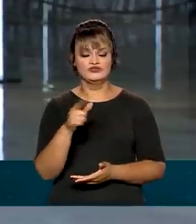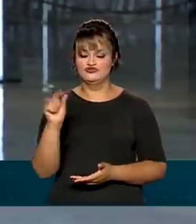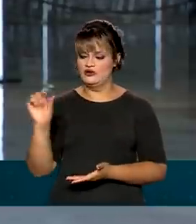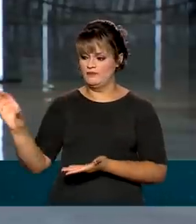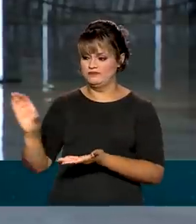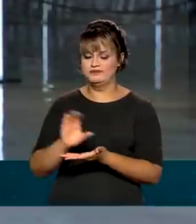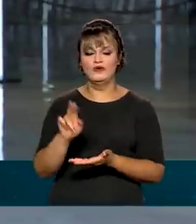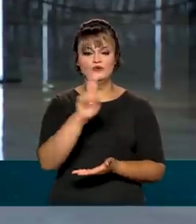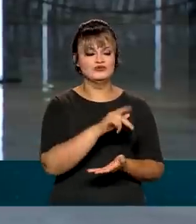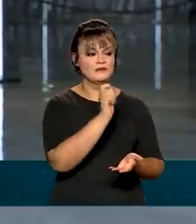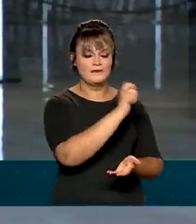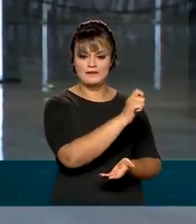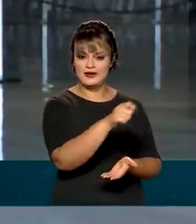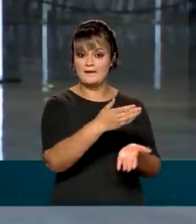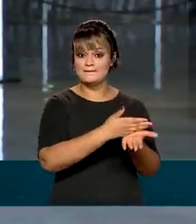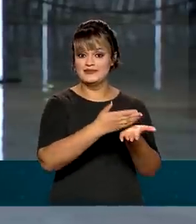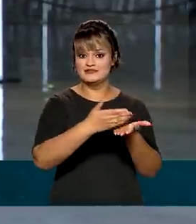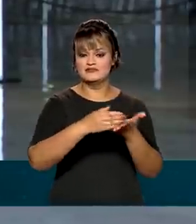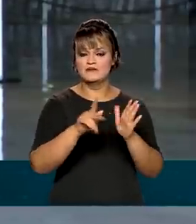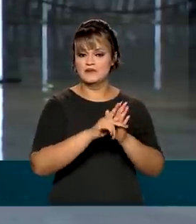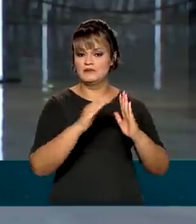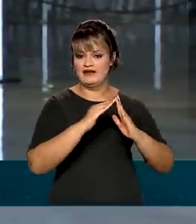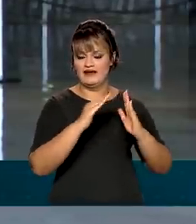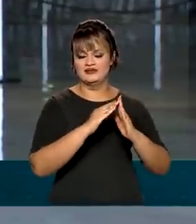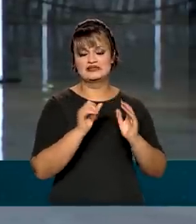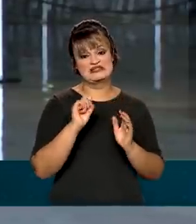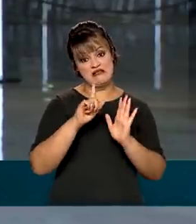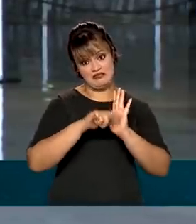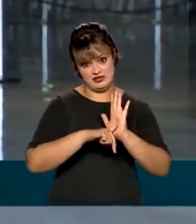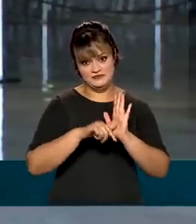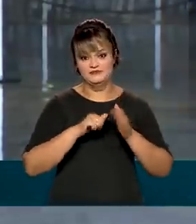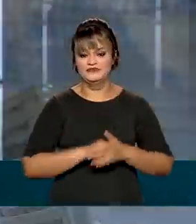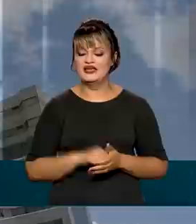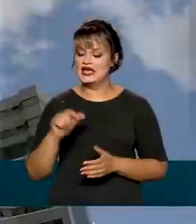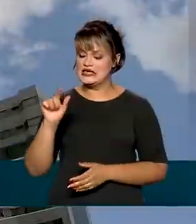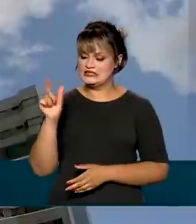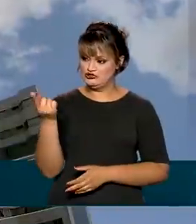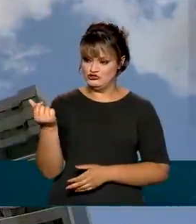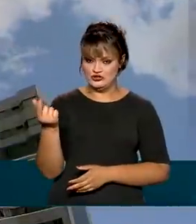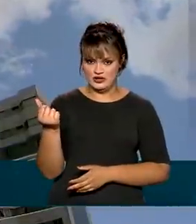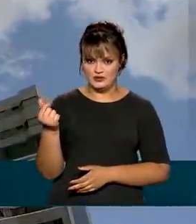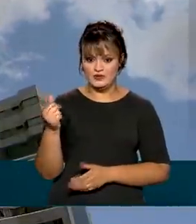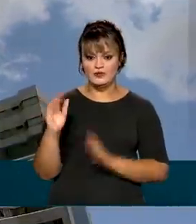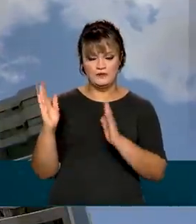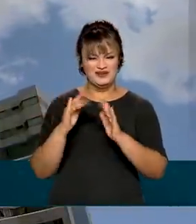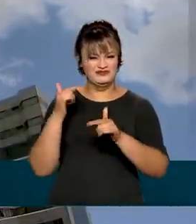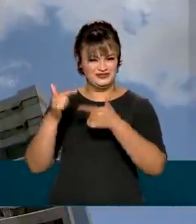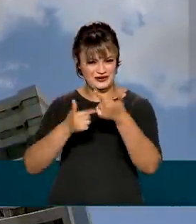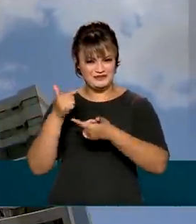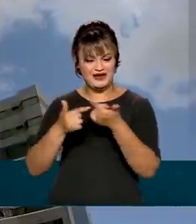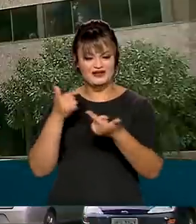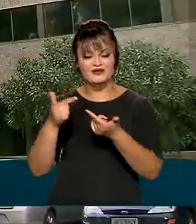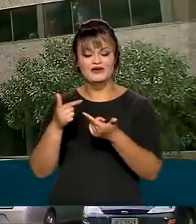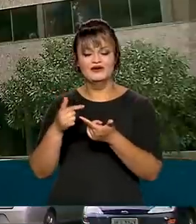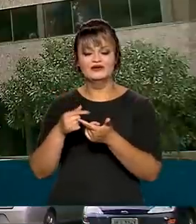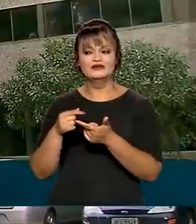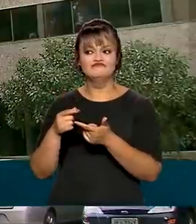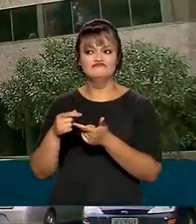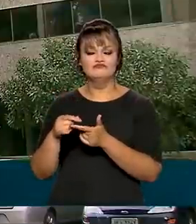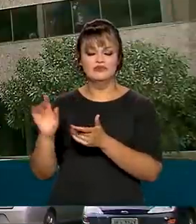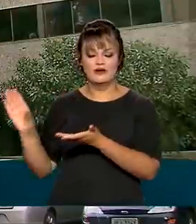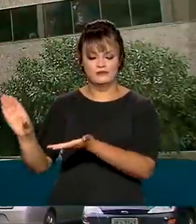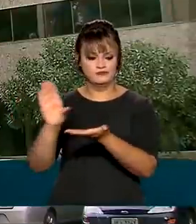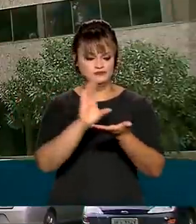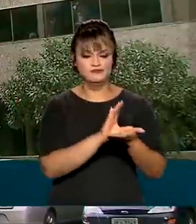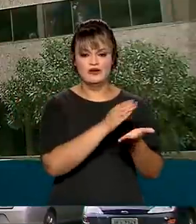do saldo do fundo para o pagamento de parcelas atrasadas. O uso do fundo de garantia do tempo de serviço para reduzir o valor de